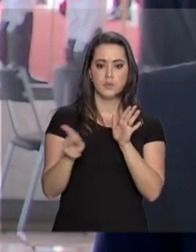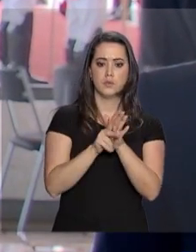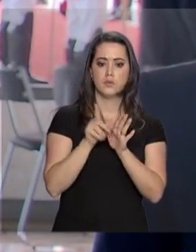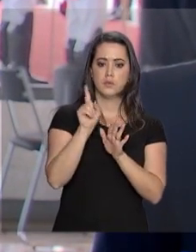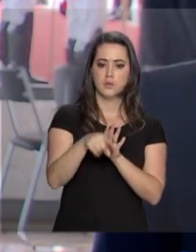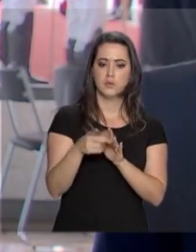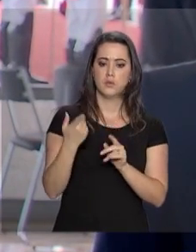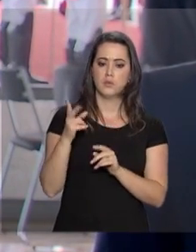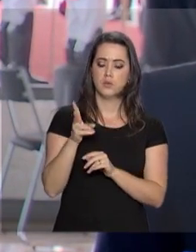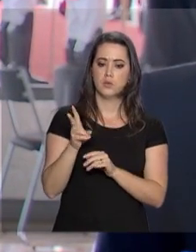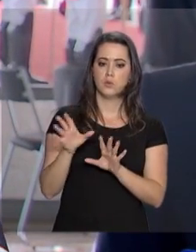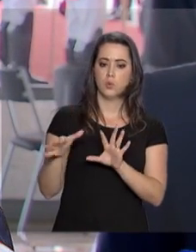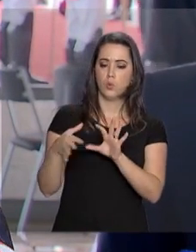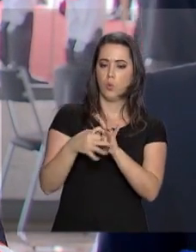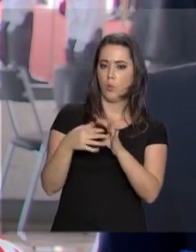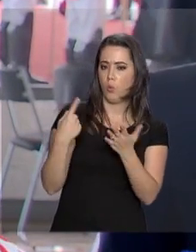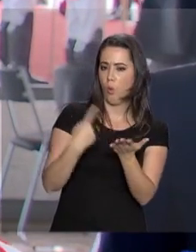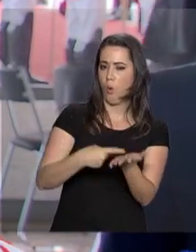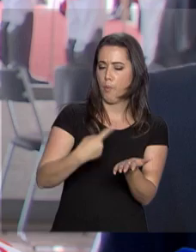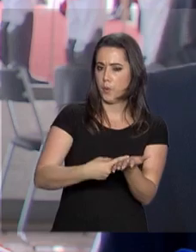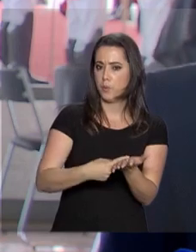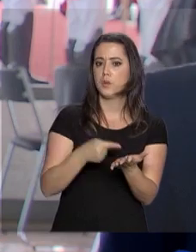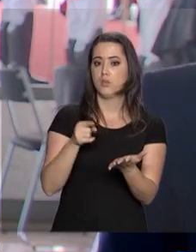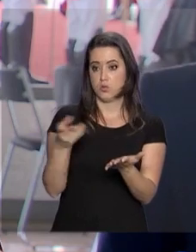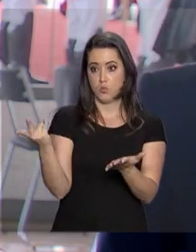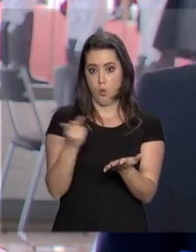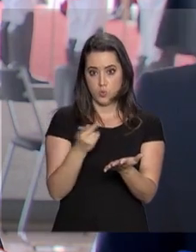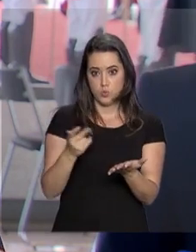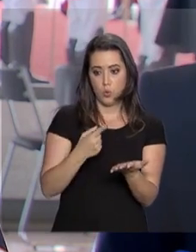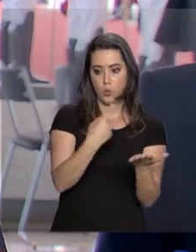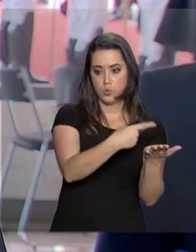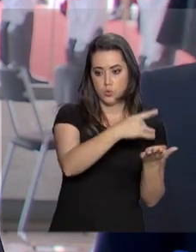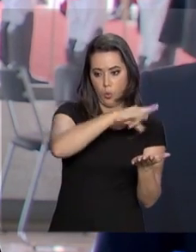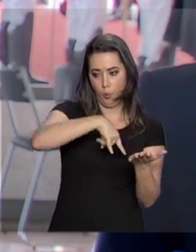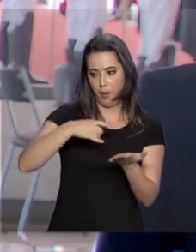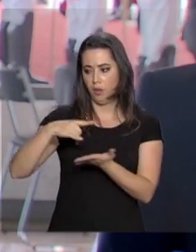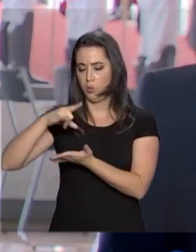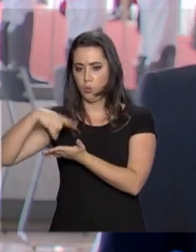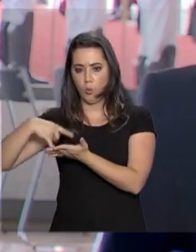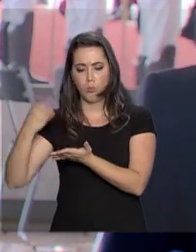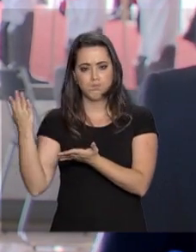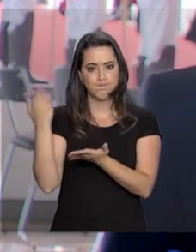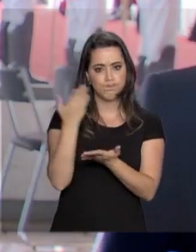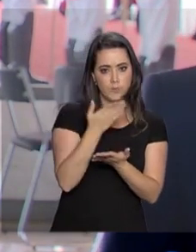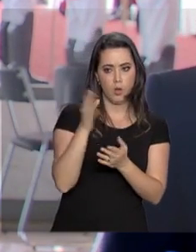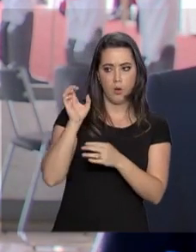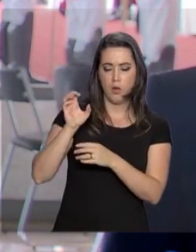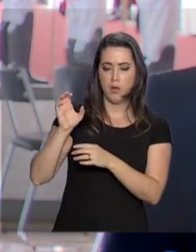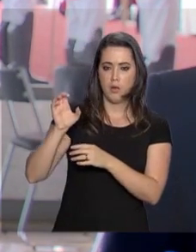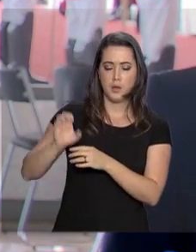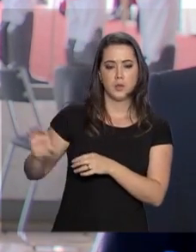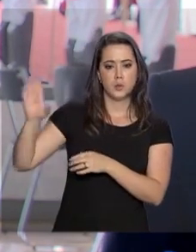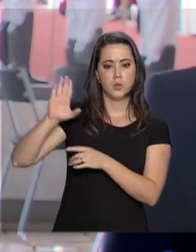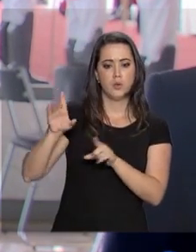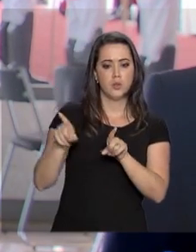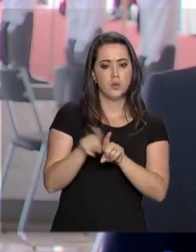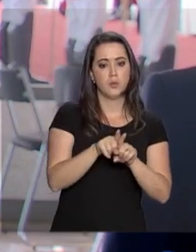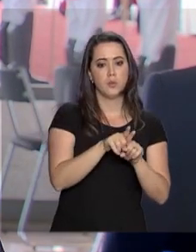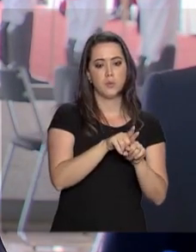para que seja fechado o acordo. É muito importante para as duas partes. E, portanto, houve um leque de temas